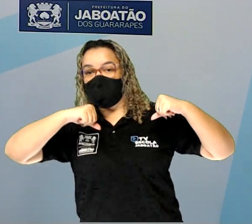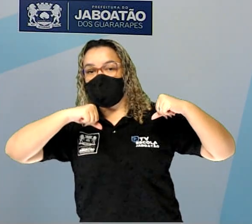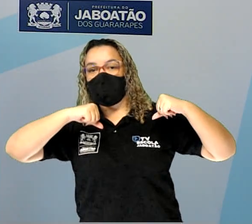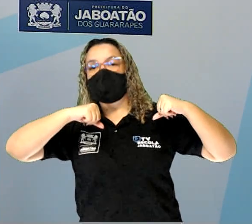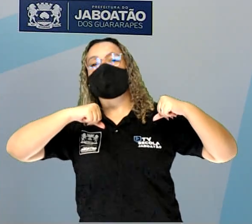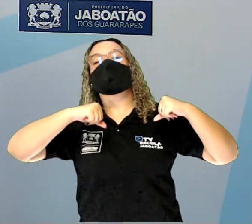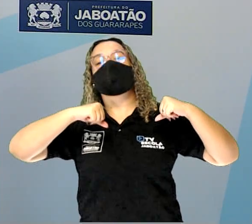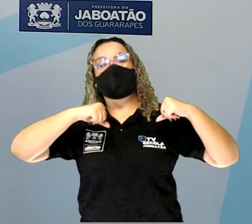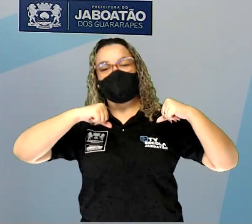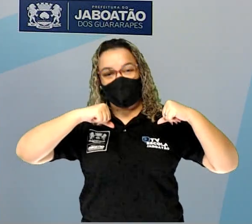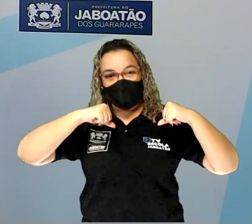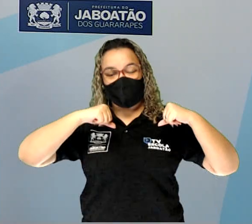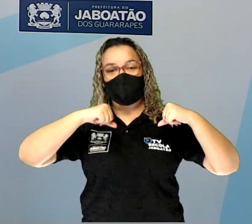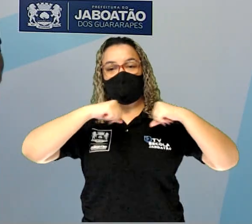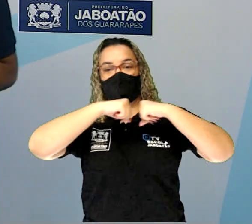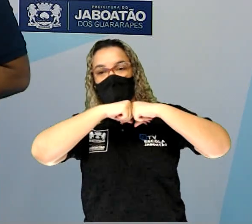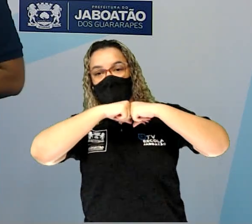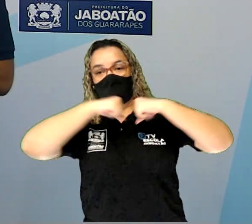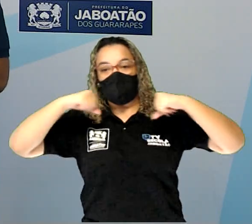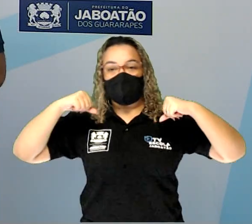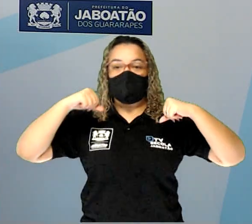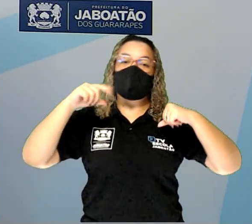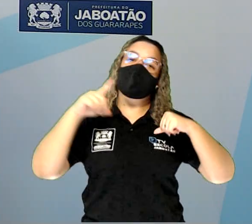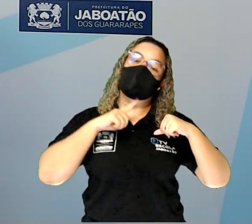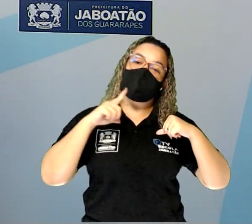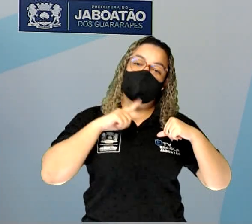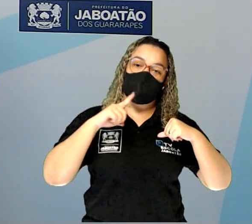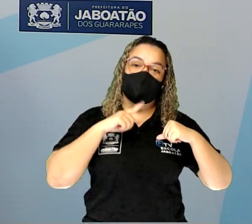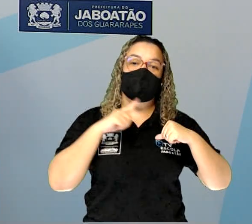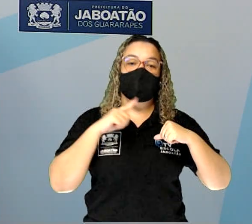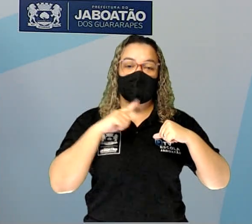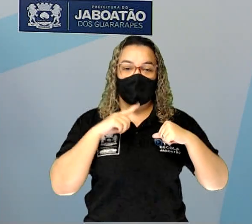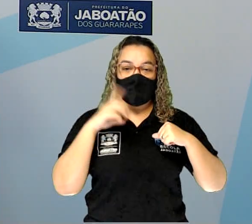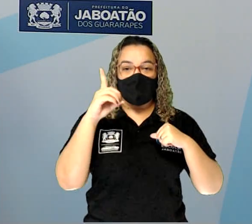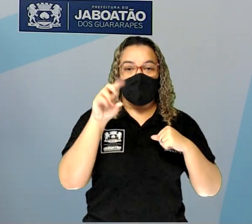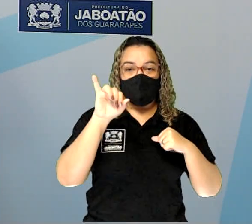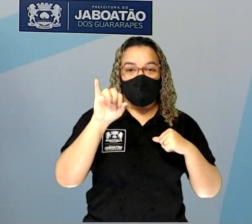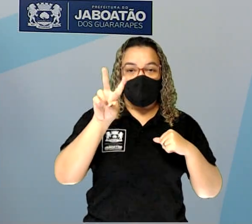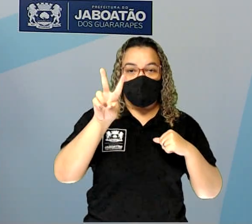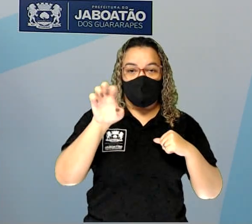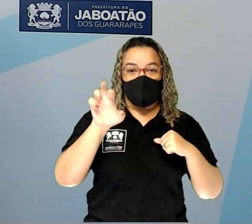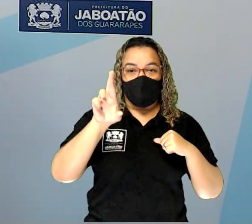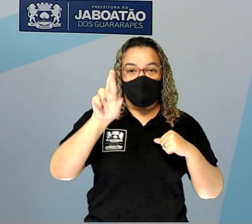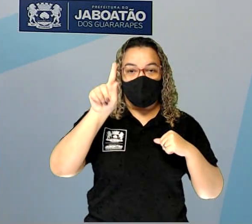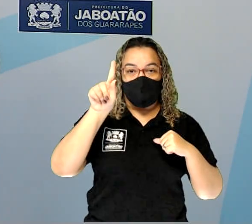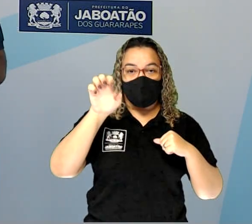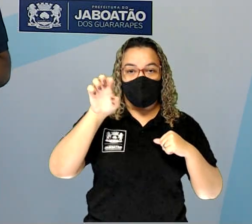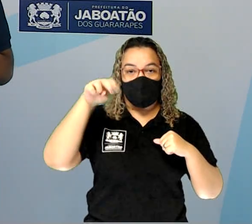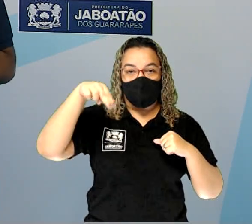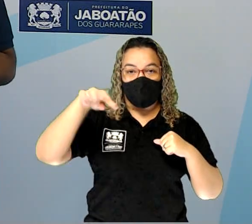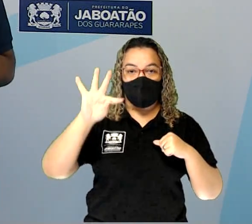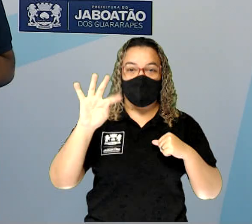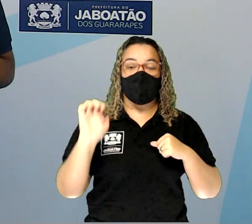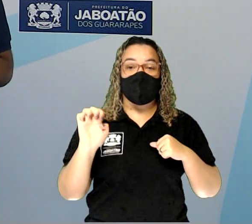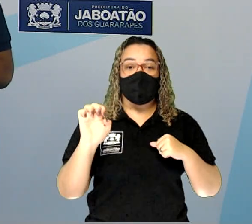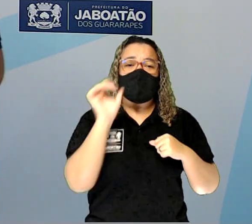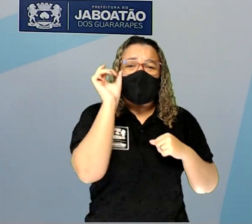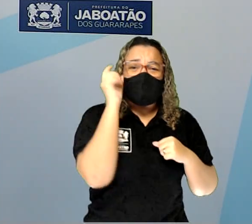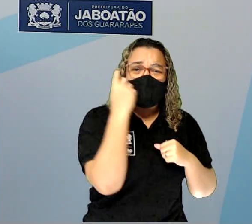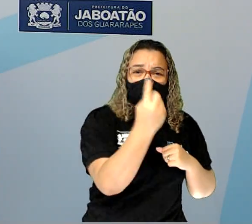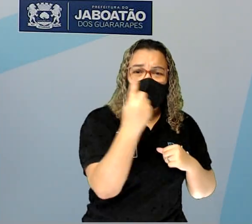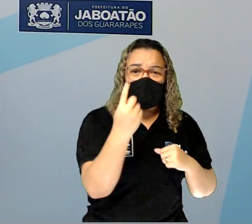vai para um lado. Então, o movimento é divergente. Cada movimento desse